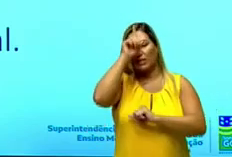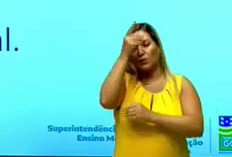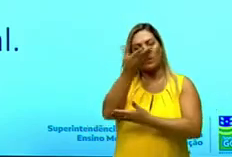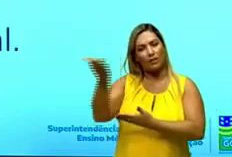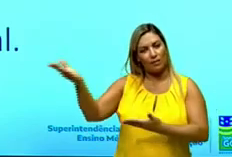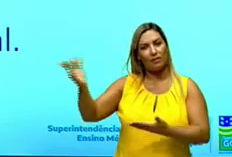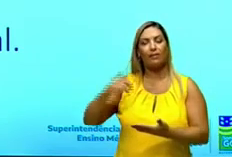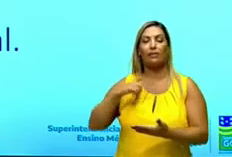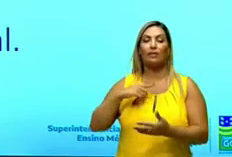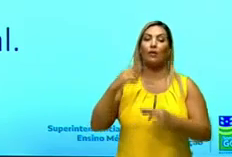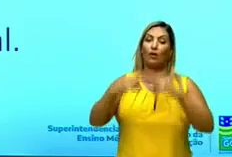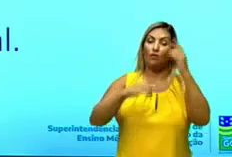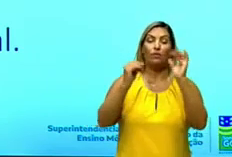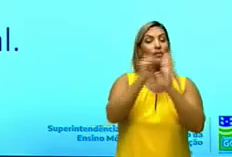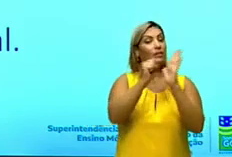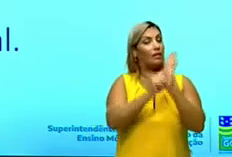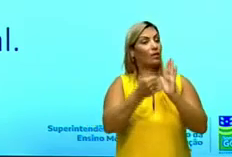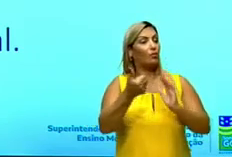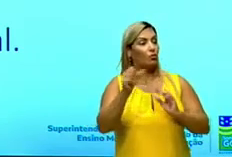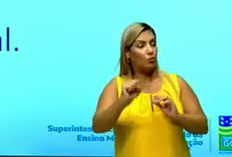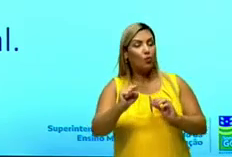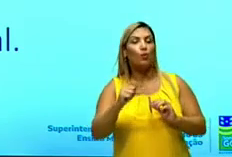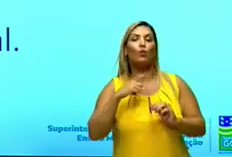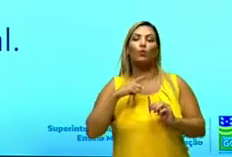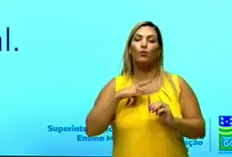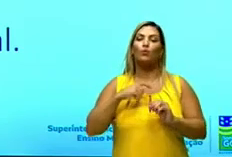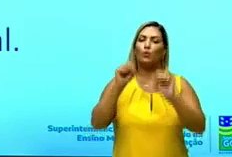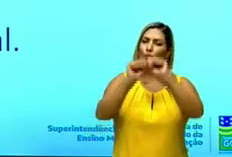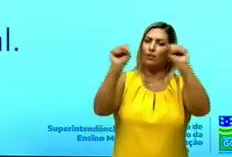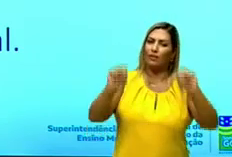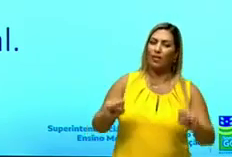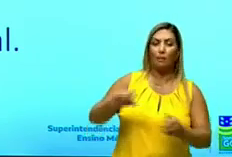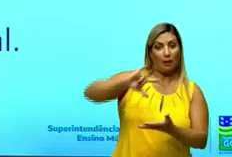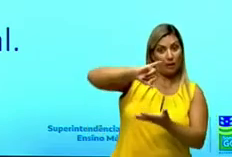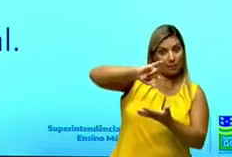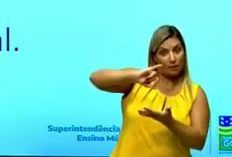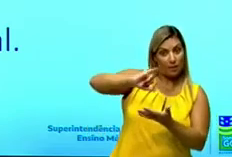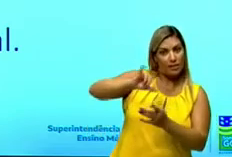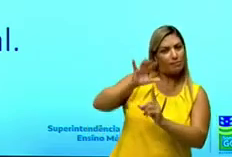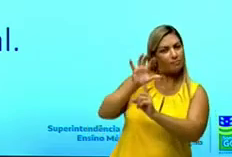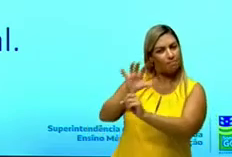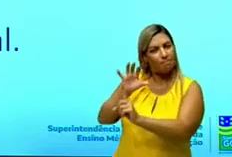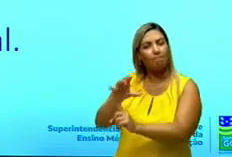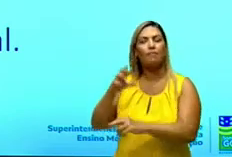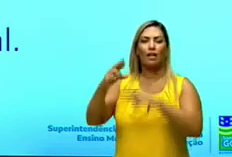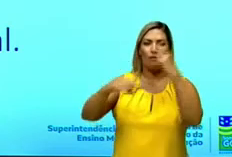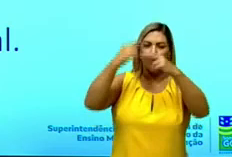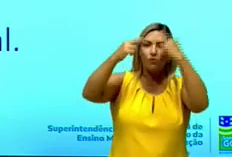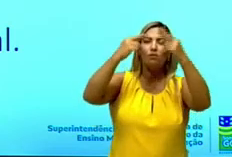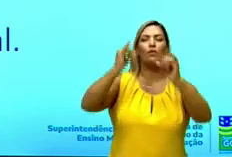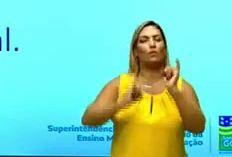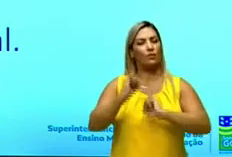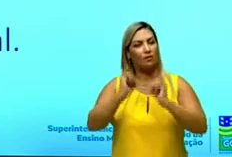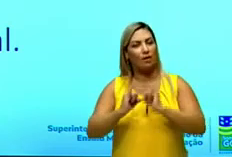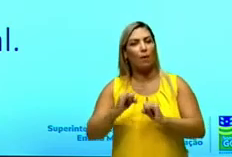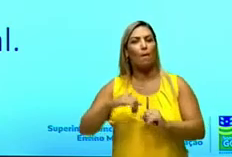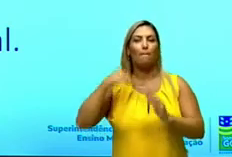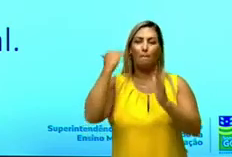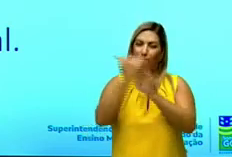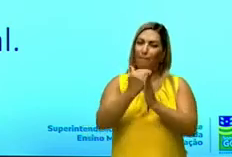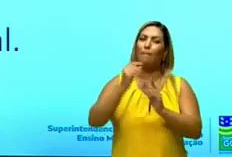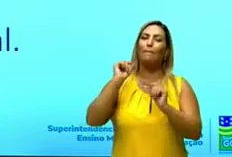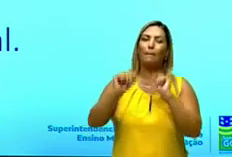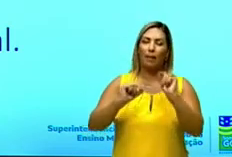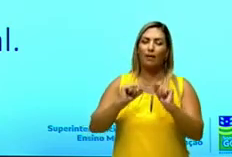Então a revolução no século XVIII, né? A gente vai ter aí o sistema capitalista empurrando essa revolução para um sistema cada vez mais